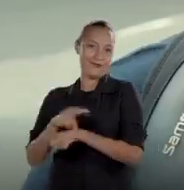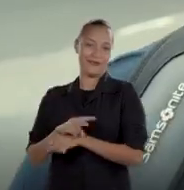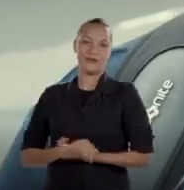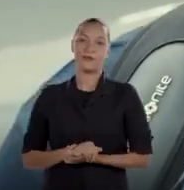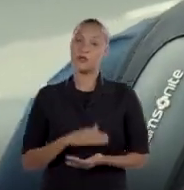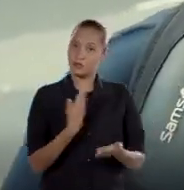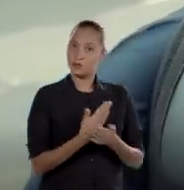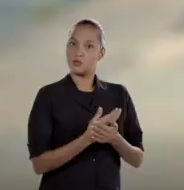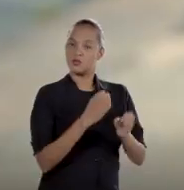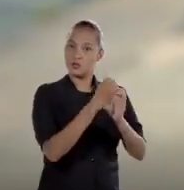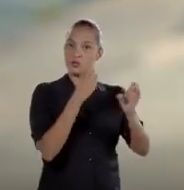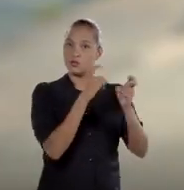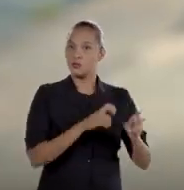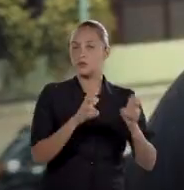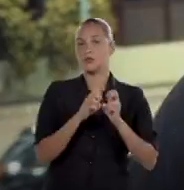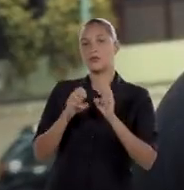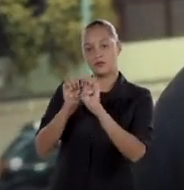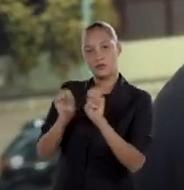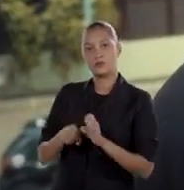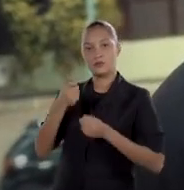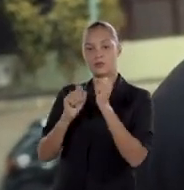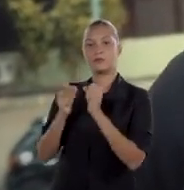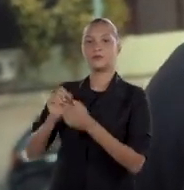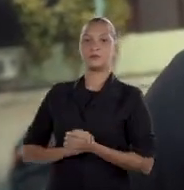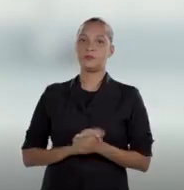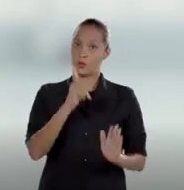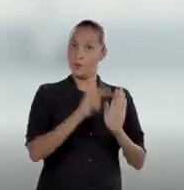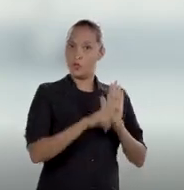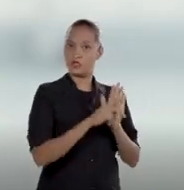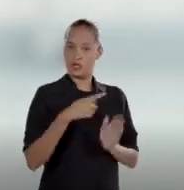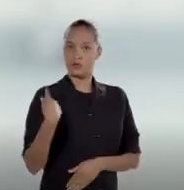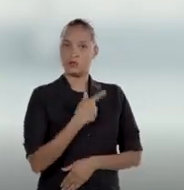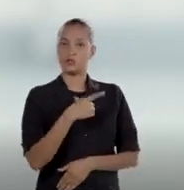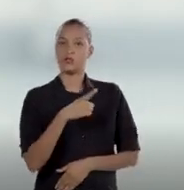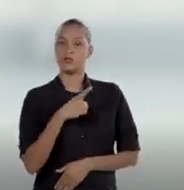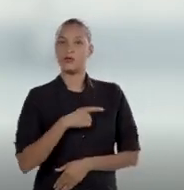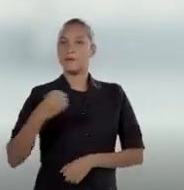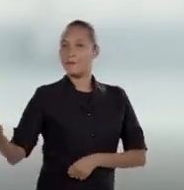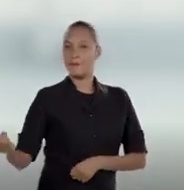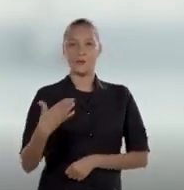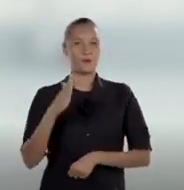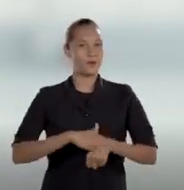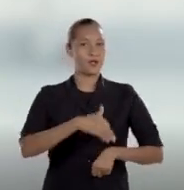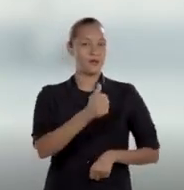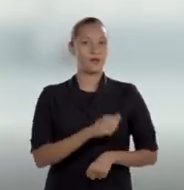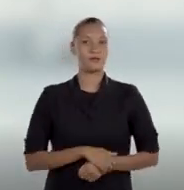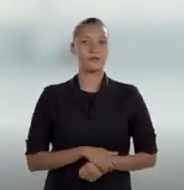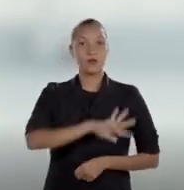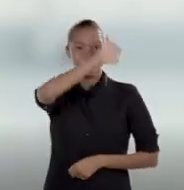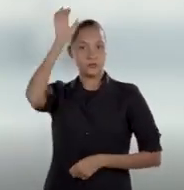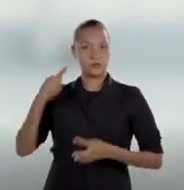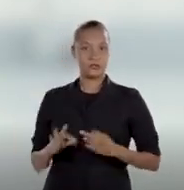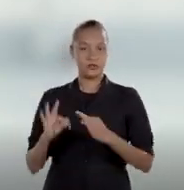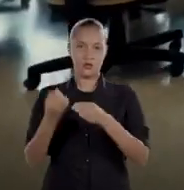tempo. Eu faço engenharia de computação. Automação industrial. Engenharia de controle de automação. E um dos nossos projetos mais inovadores será